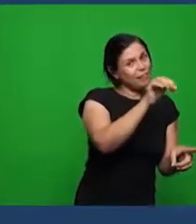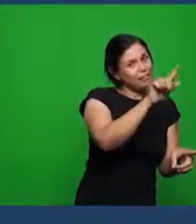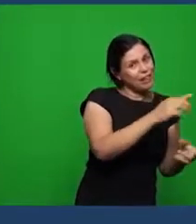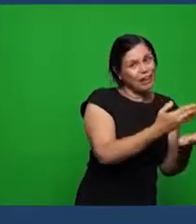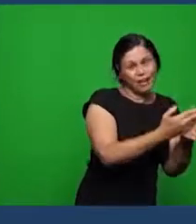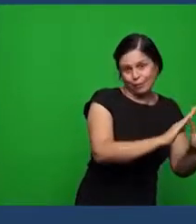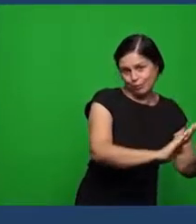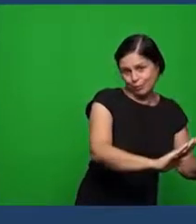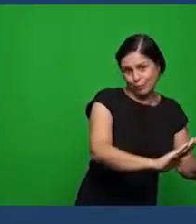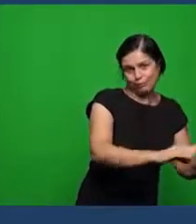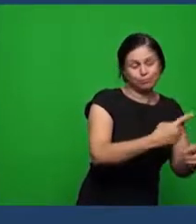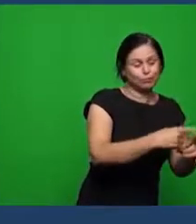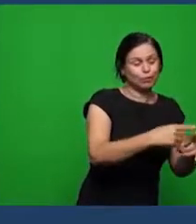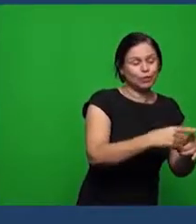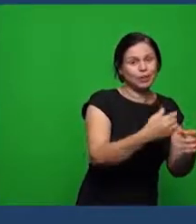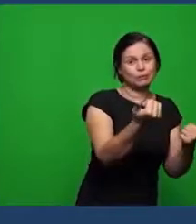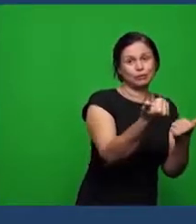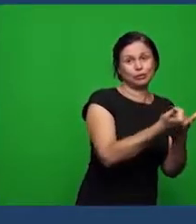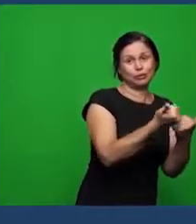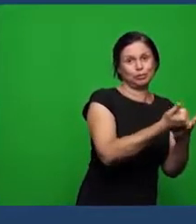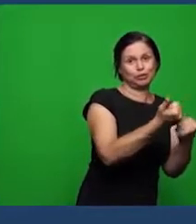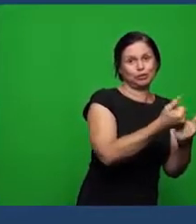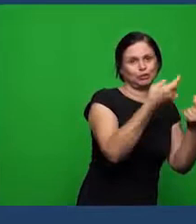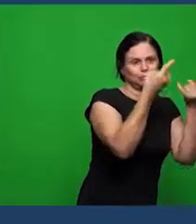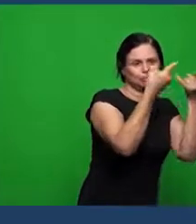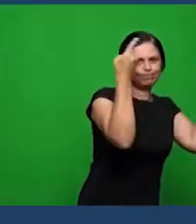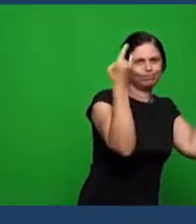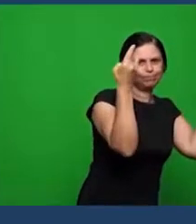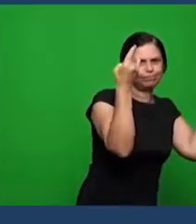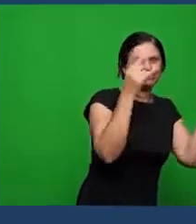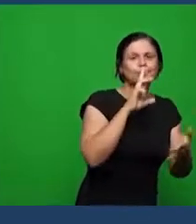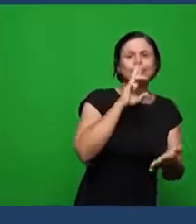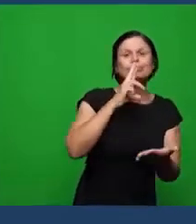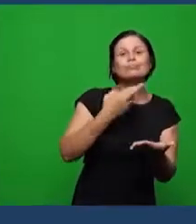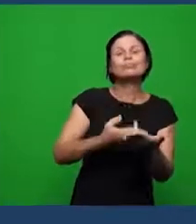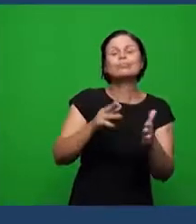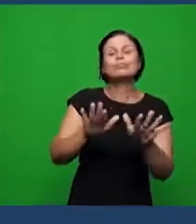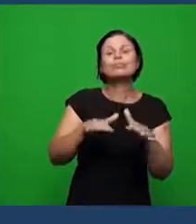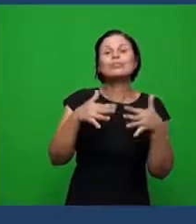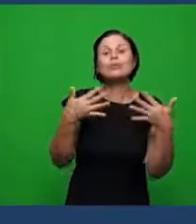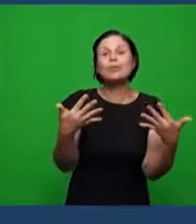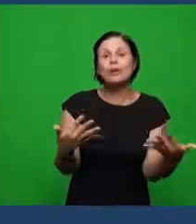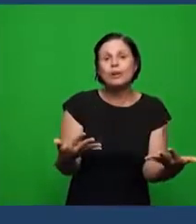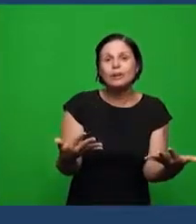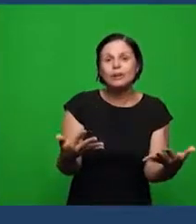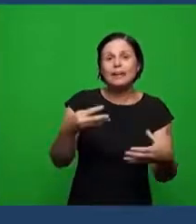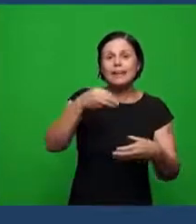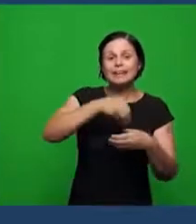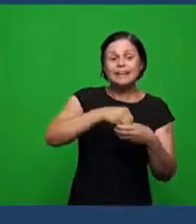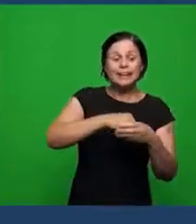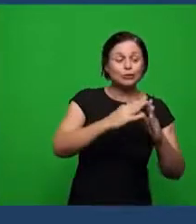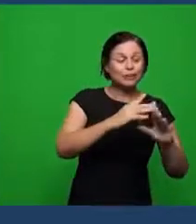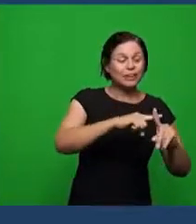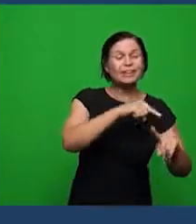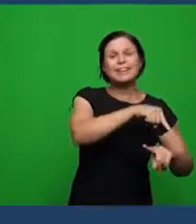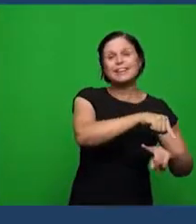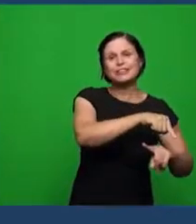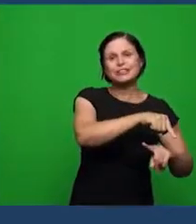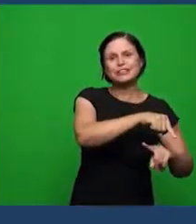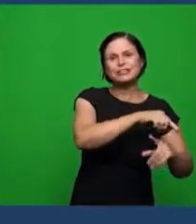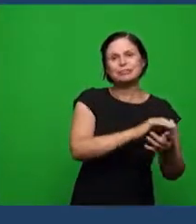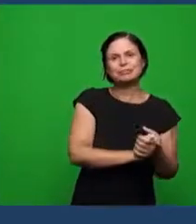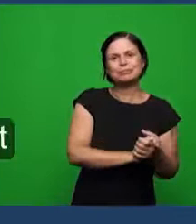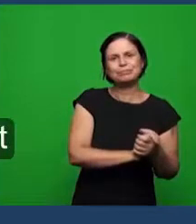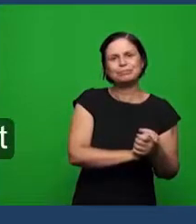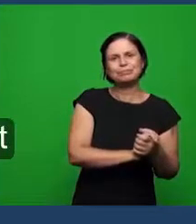face uma grande árvore e qual foi o resultado de tudo isso dentro desta igreja que está aqui na carta